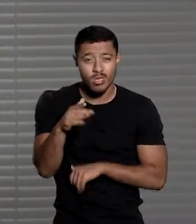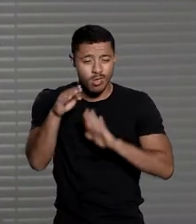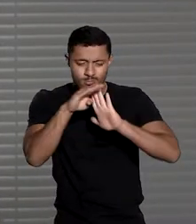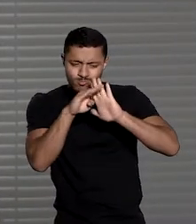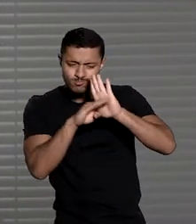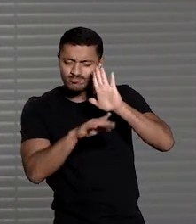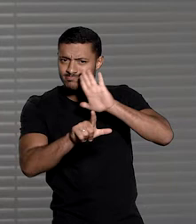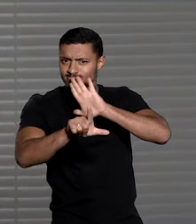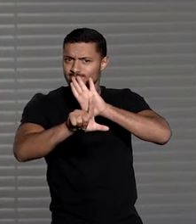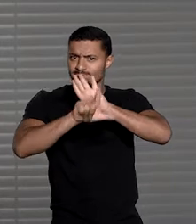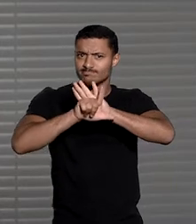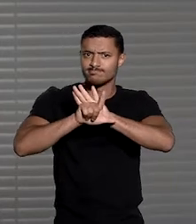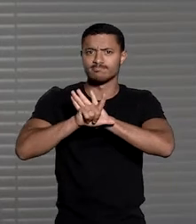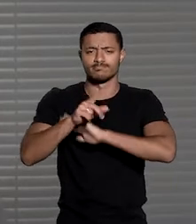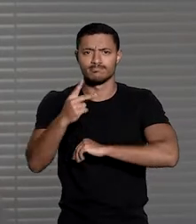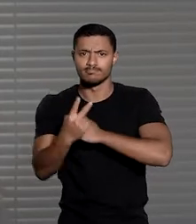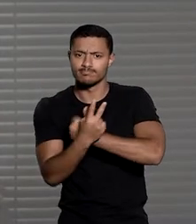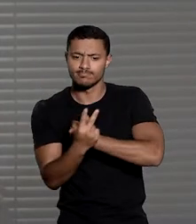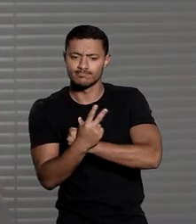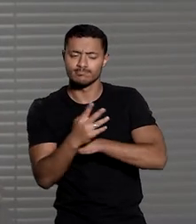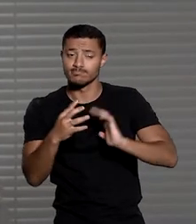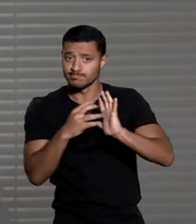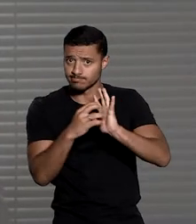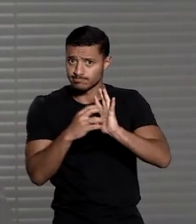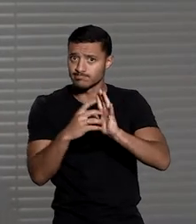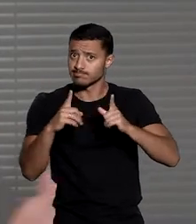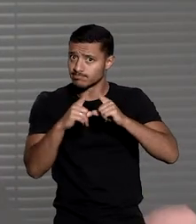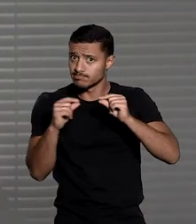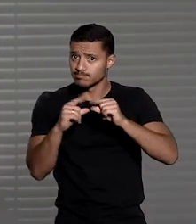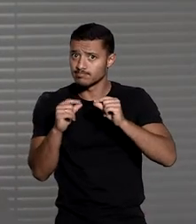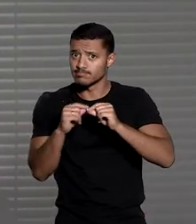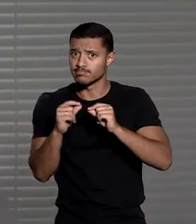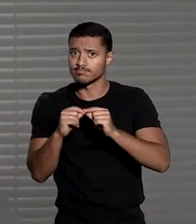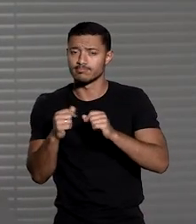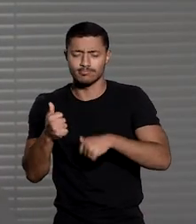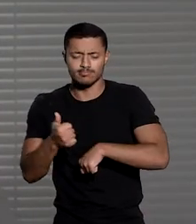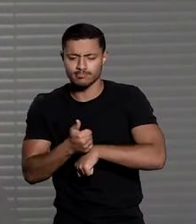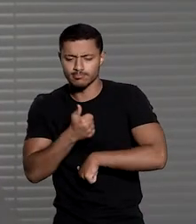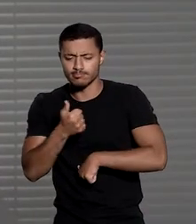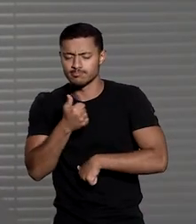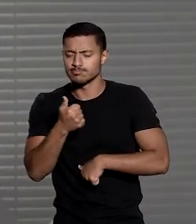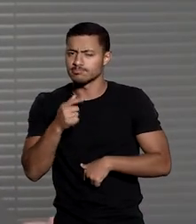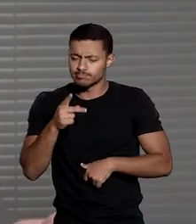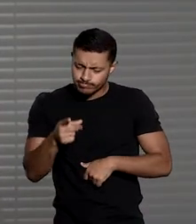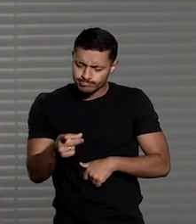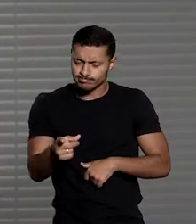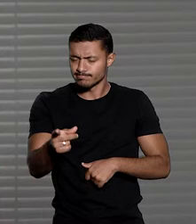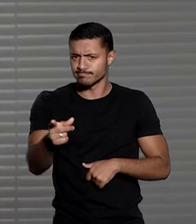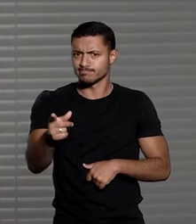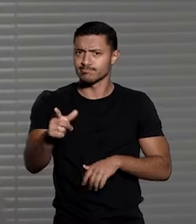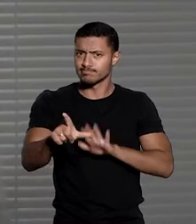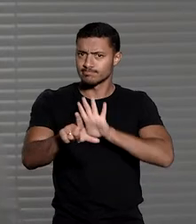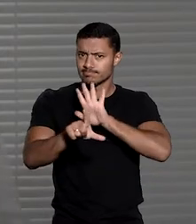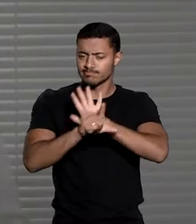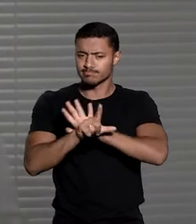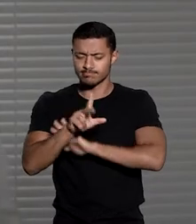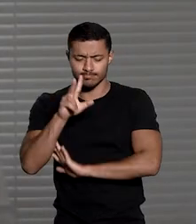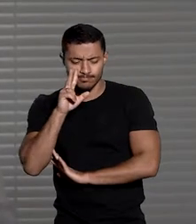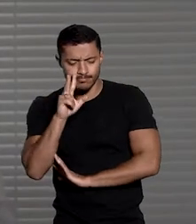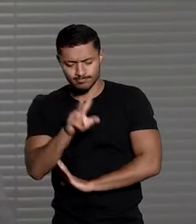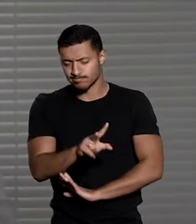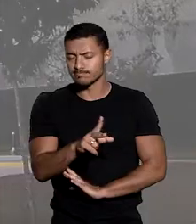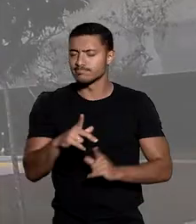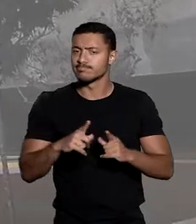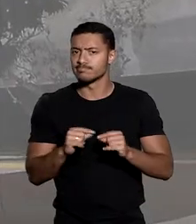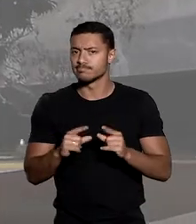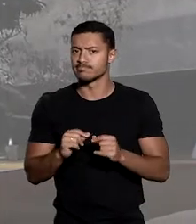expressa de menor sob guarda de servidor distrital no rol de beneficiários constantes da legislação previdenciária